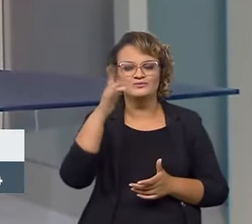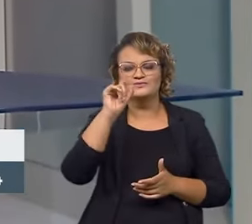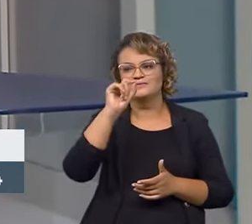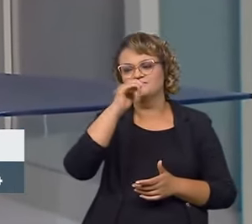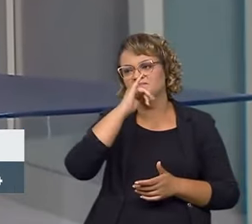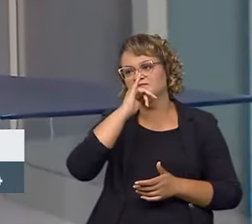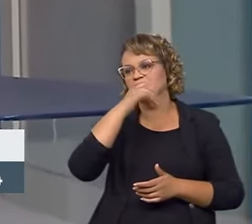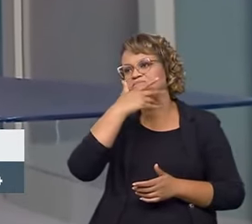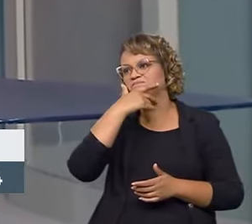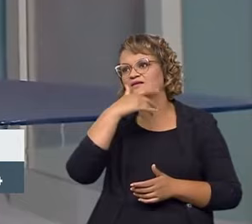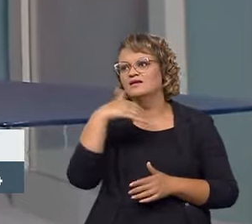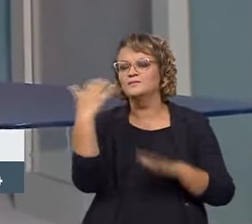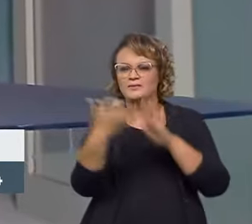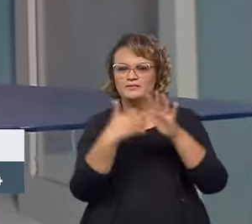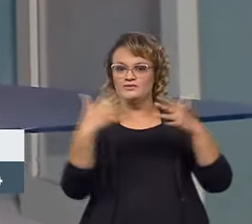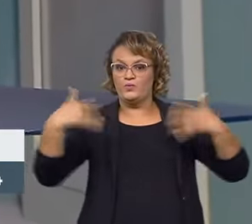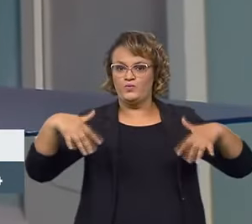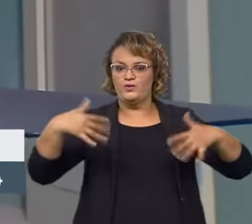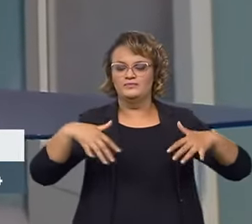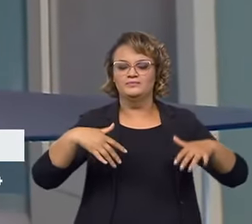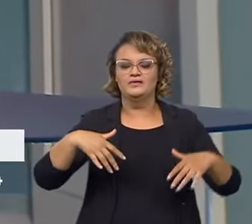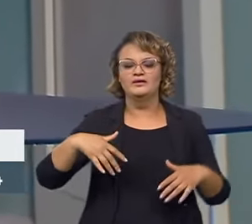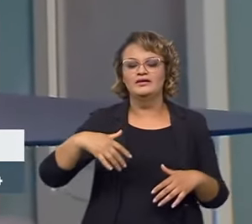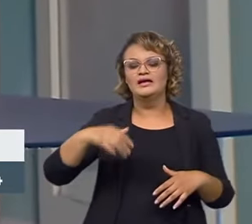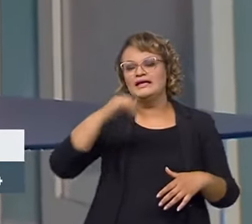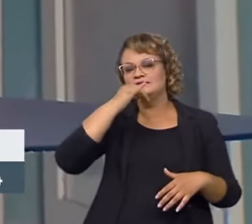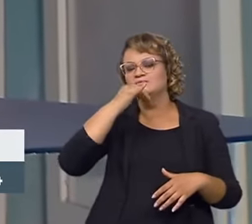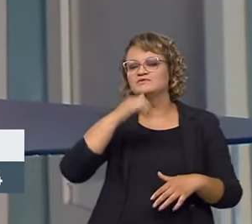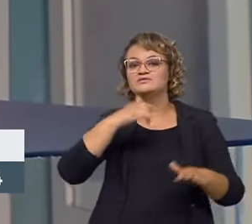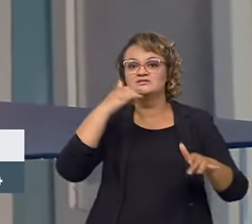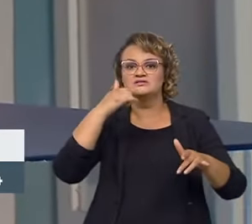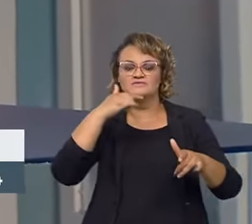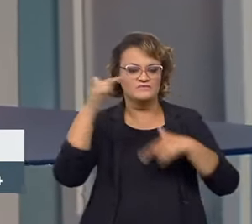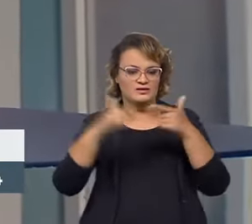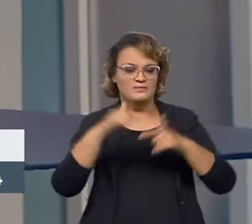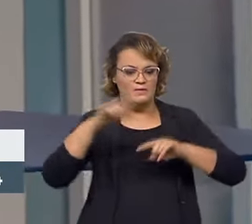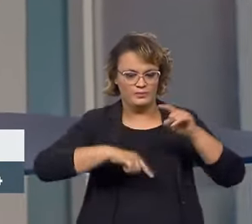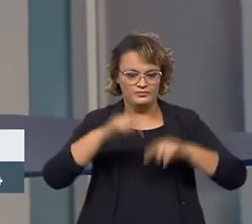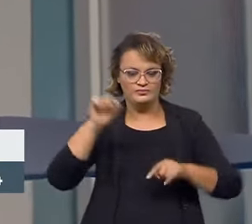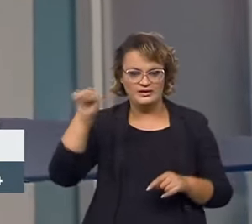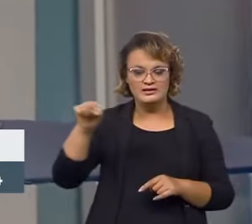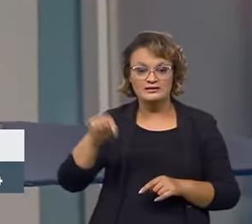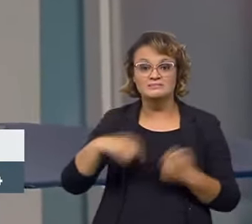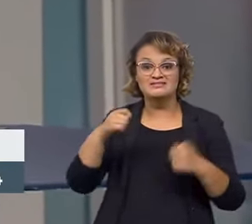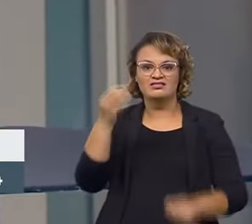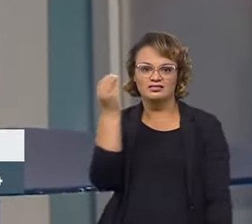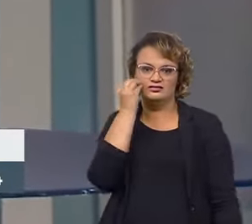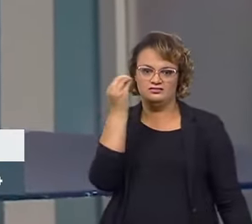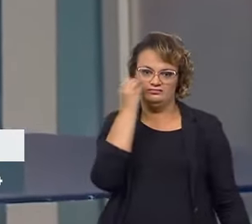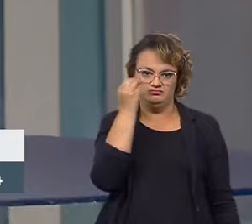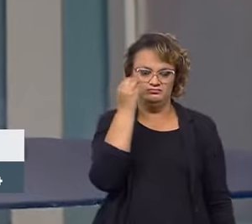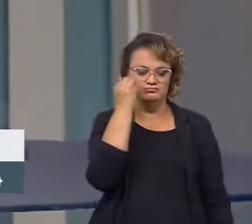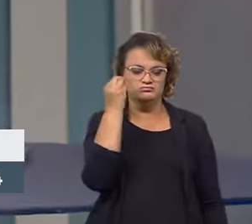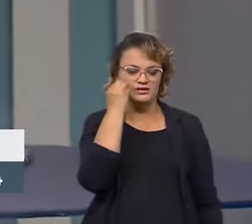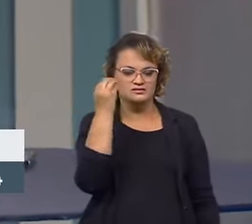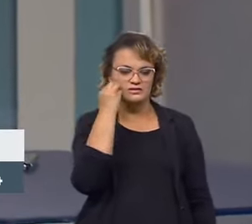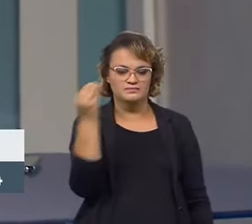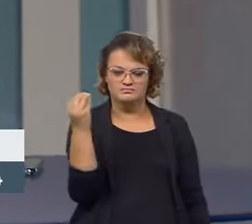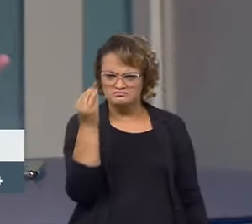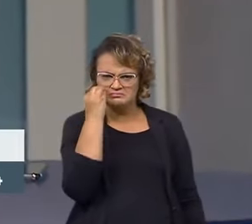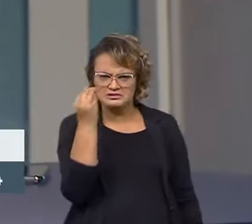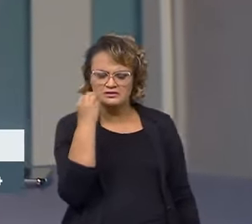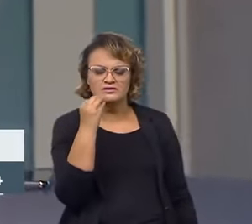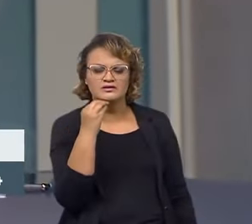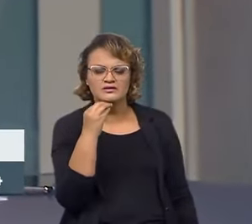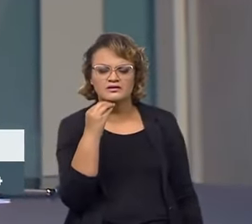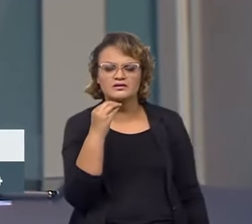né? Uma grande empresa, se você vai trabalhar a certificação de um produto, você precisa testar o produto. Uma